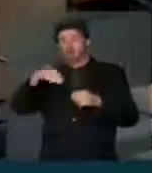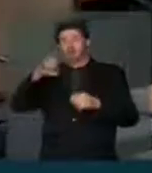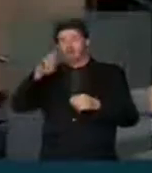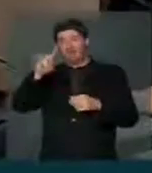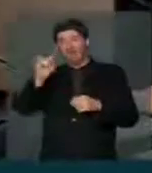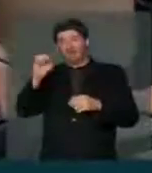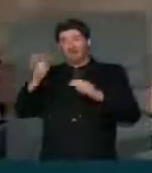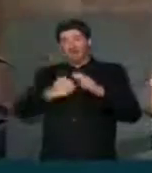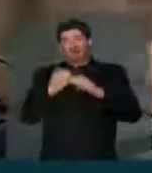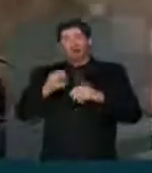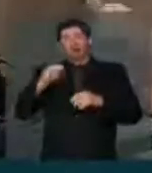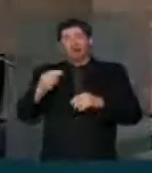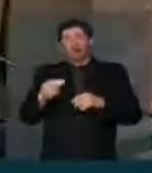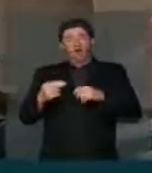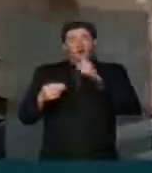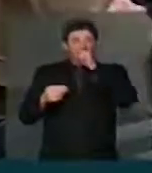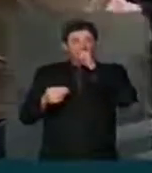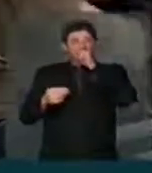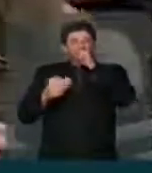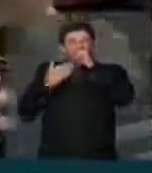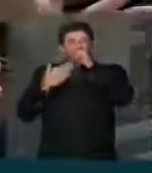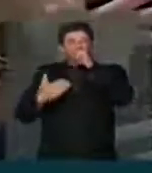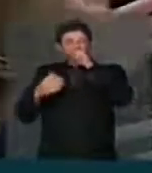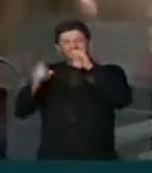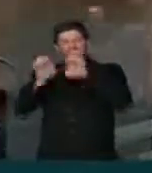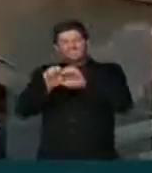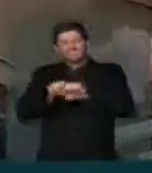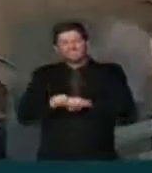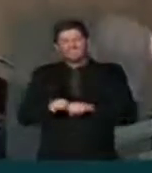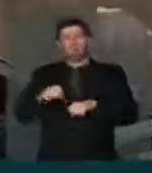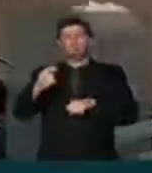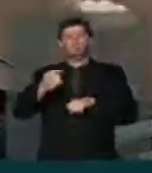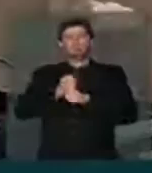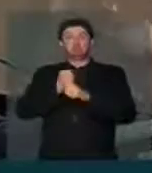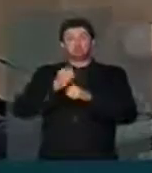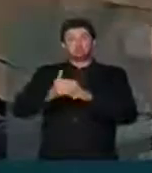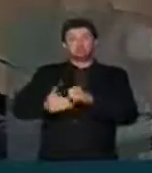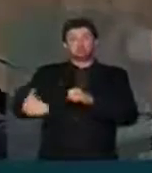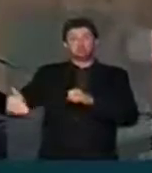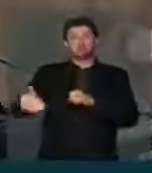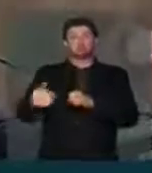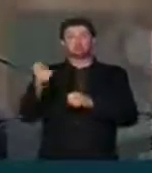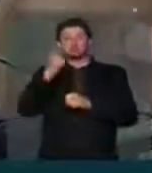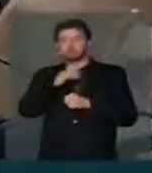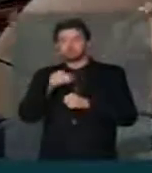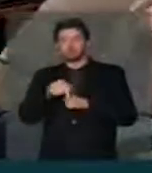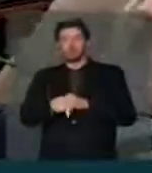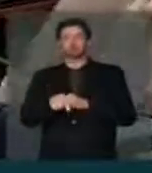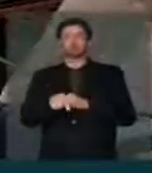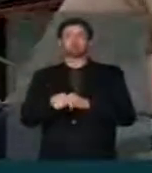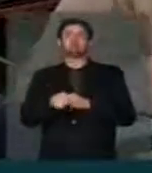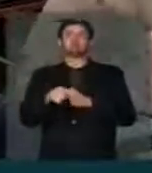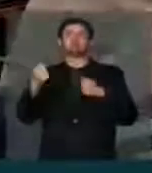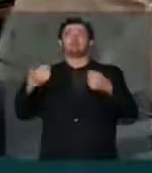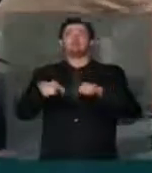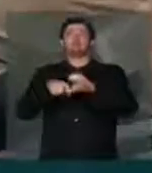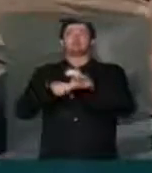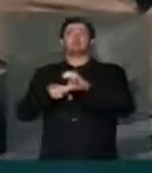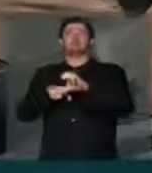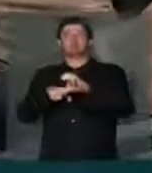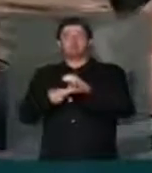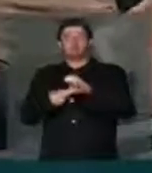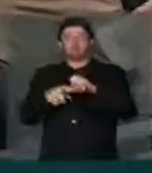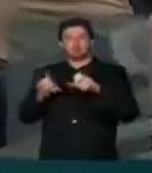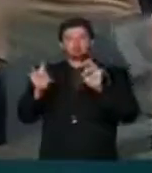nas operações estruturadas de infraestrutura de longo prazo, para que elas possam não estar dependentes simplesmente